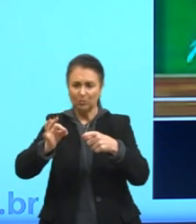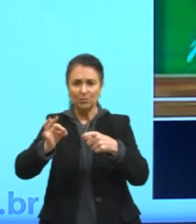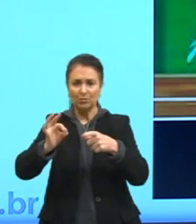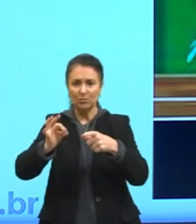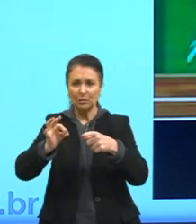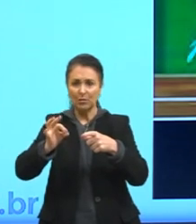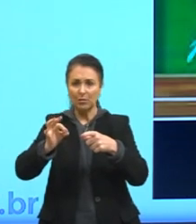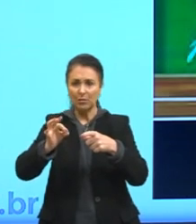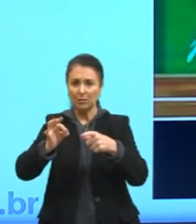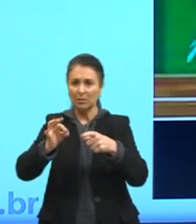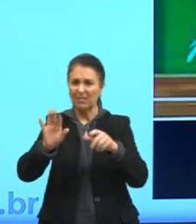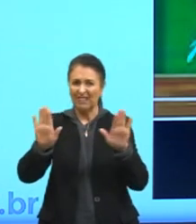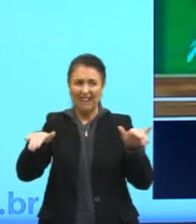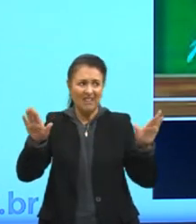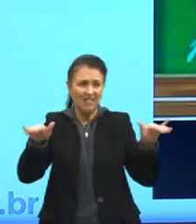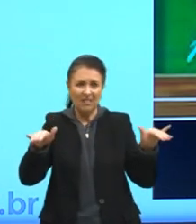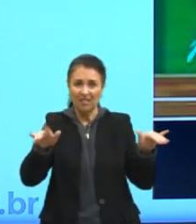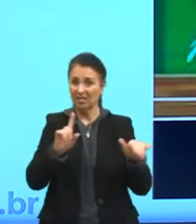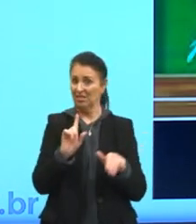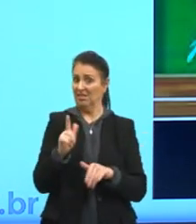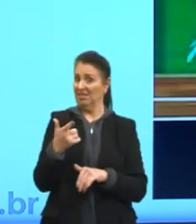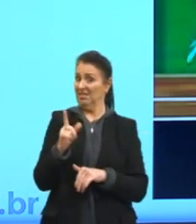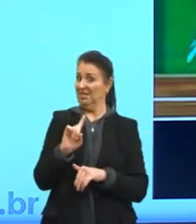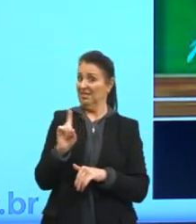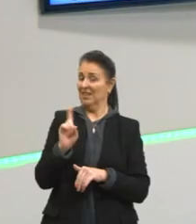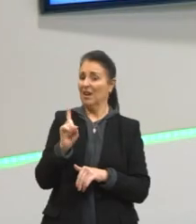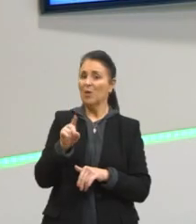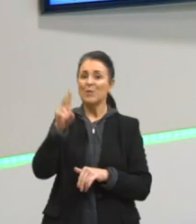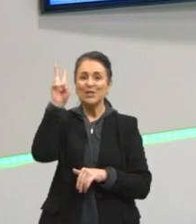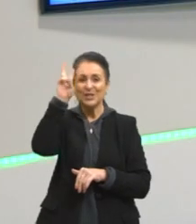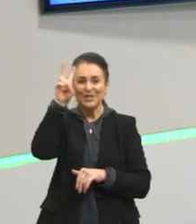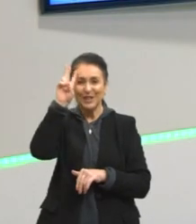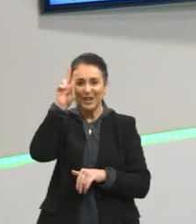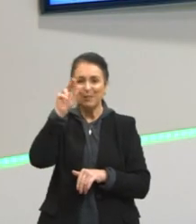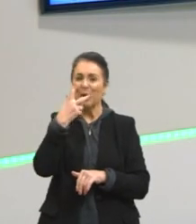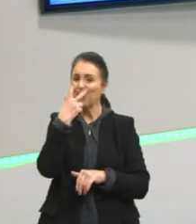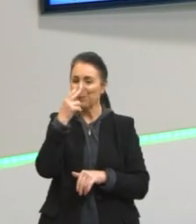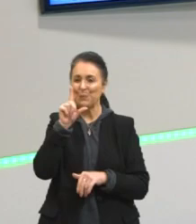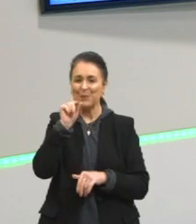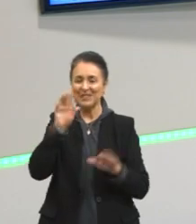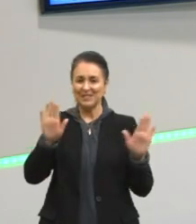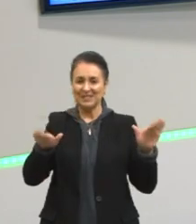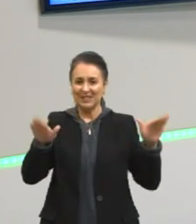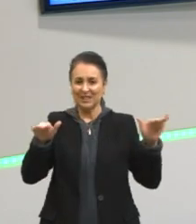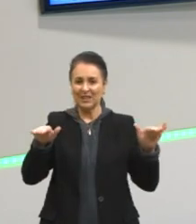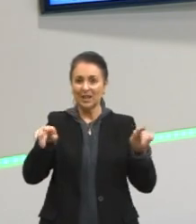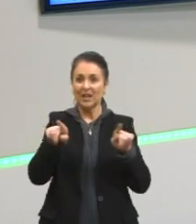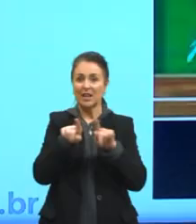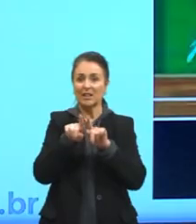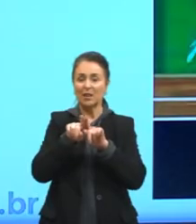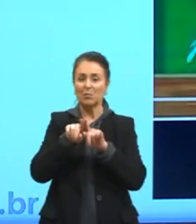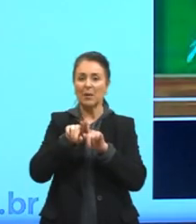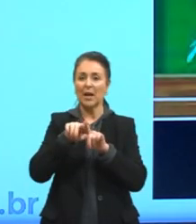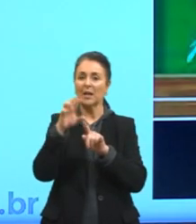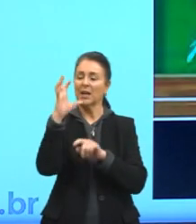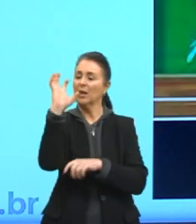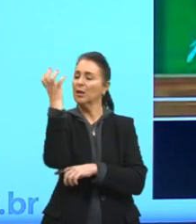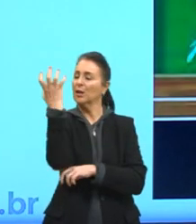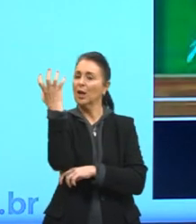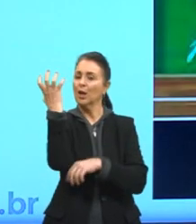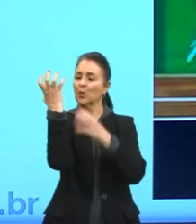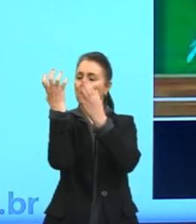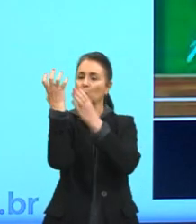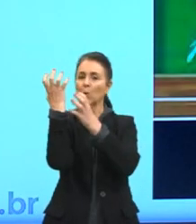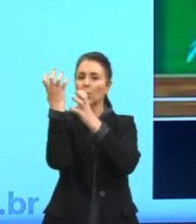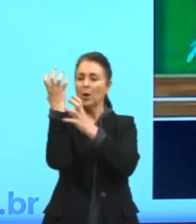formato aqui lembra o formato de asas de pássaro. Ou a coroa do abacaxi. A mesma